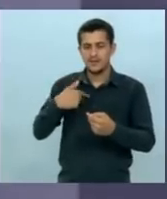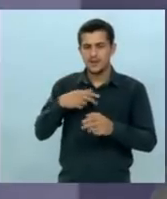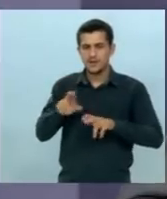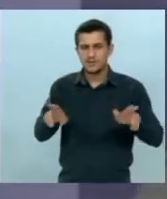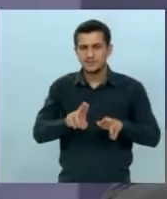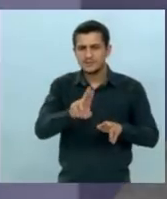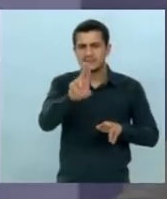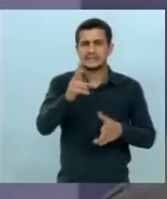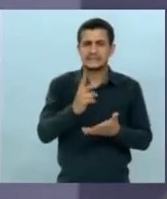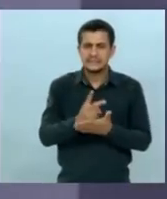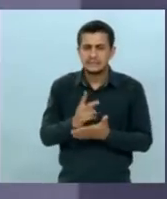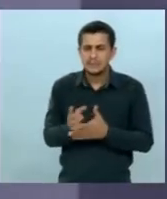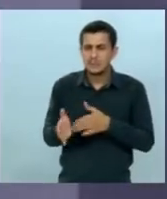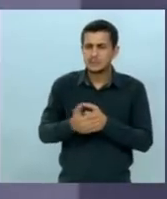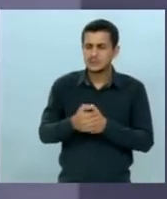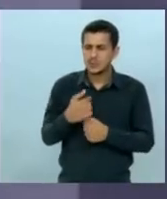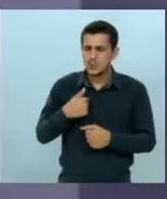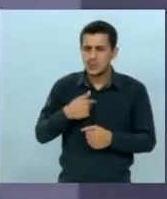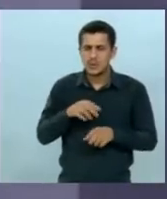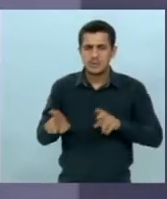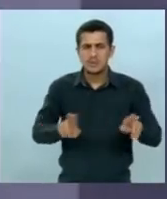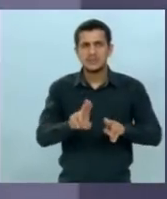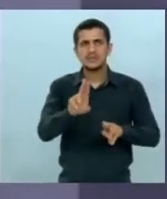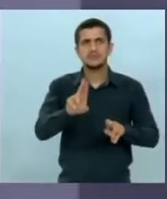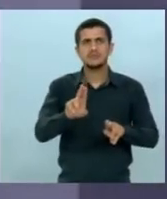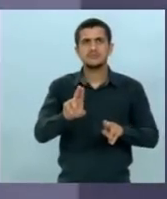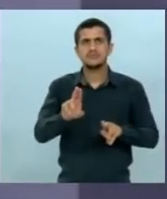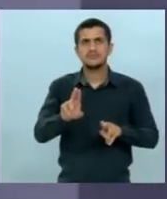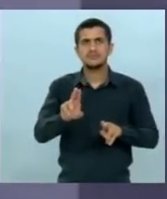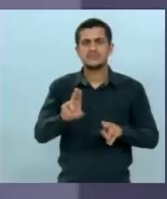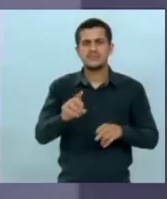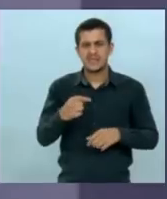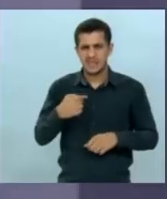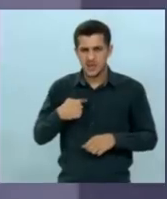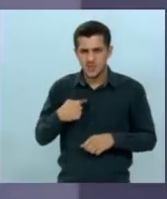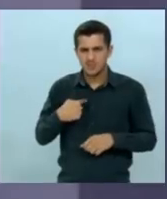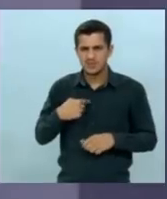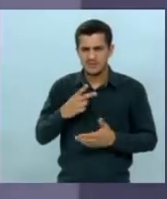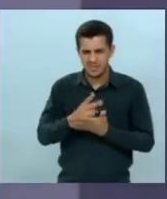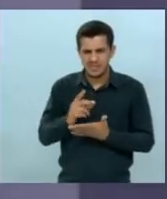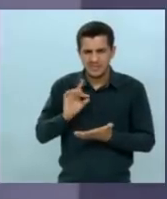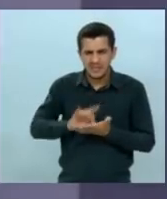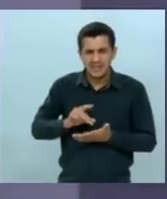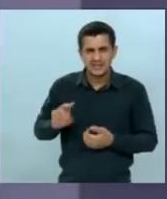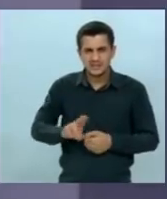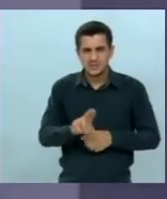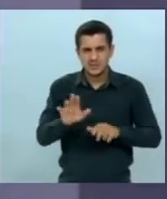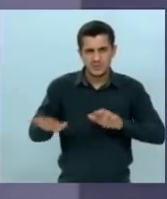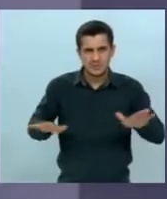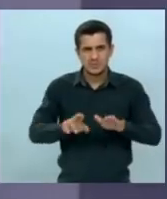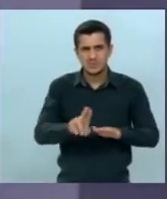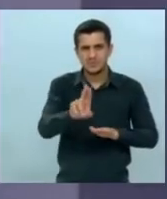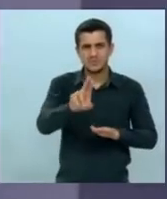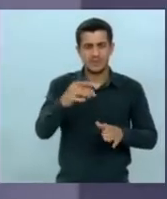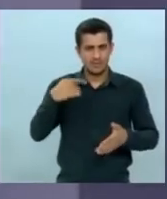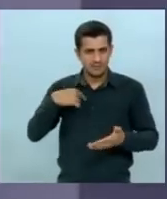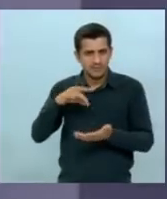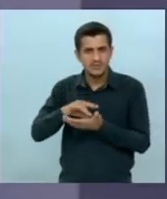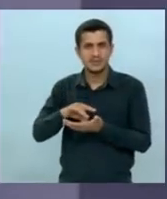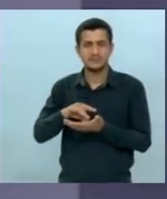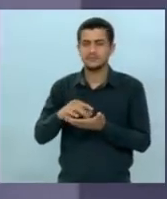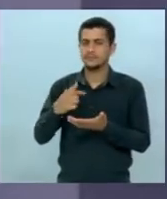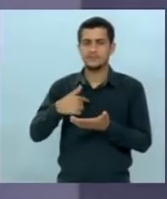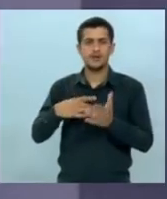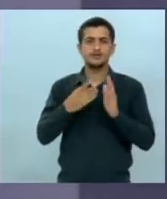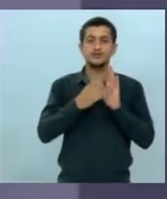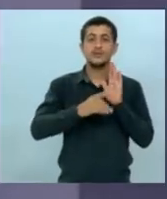porque toda hora me chama de camaleão quem é o camaleão sou eu o camaleão ou é você que é o camaleão eu se tivesse o